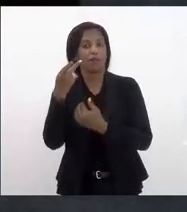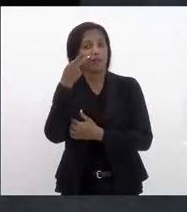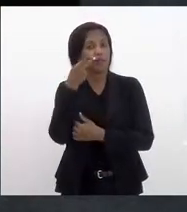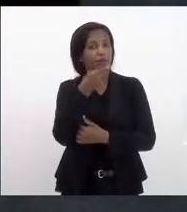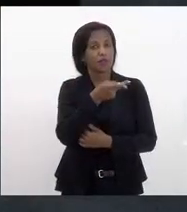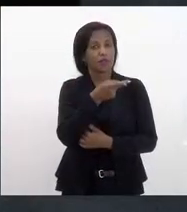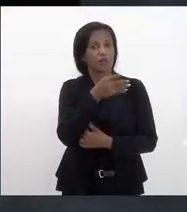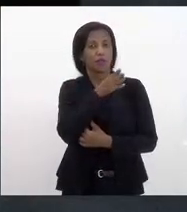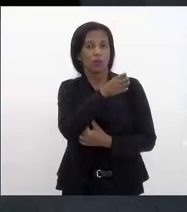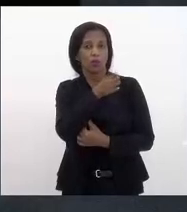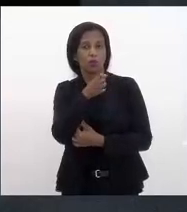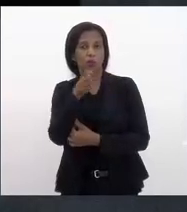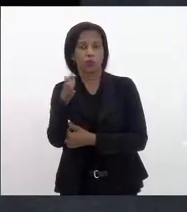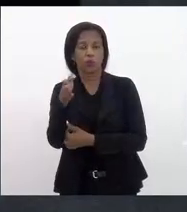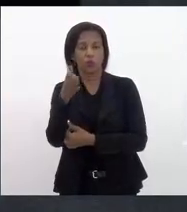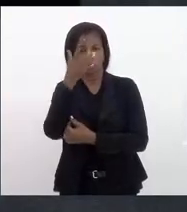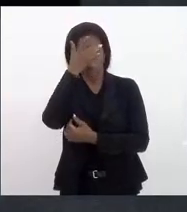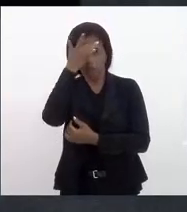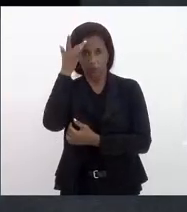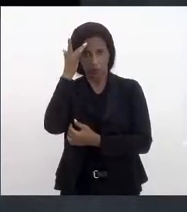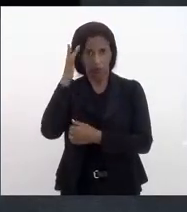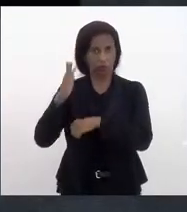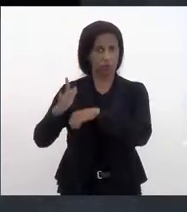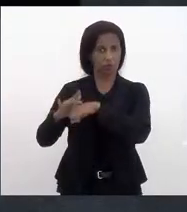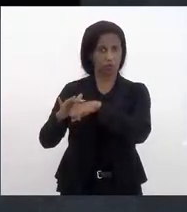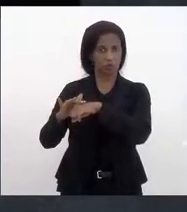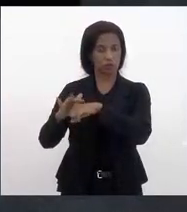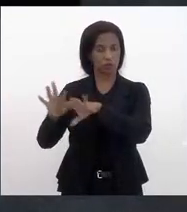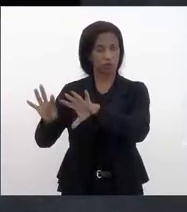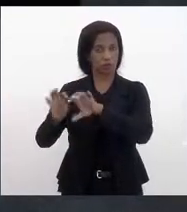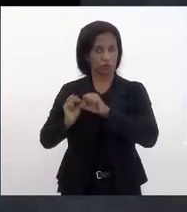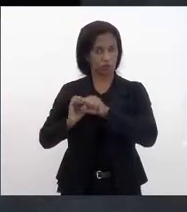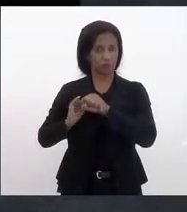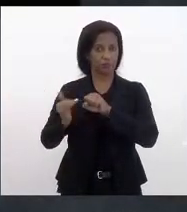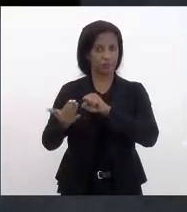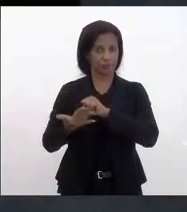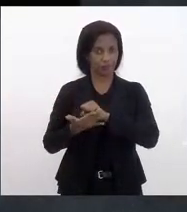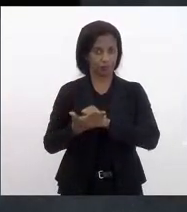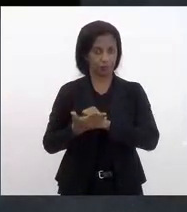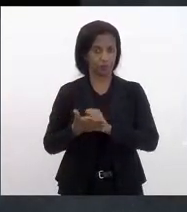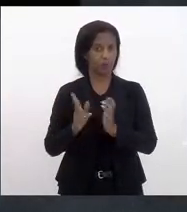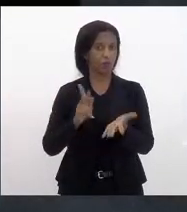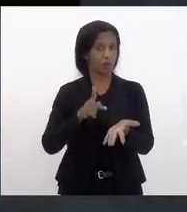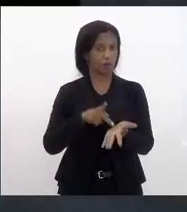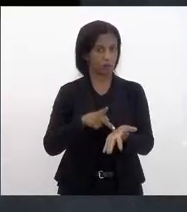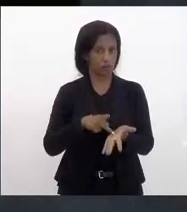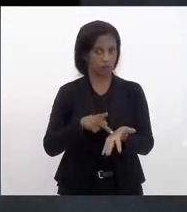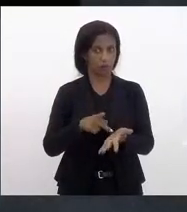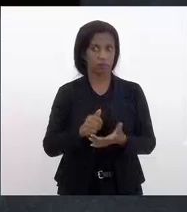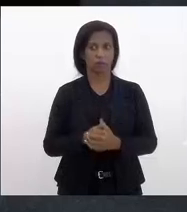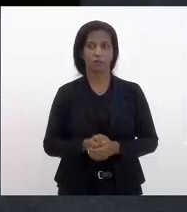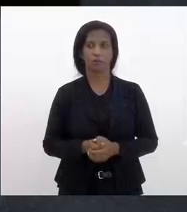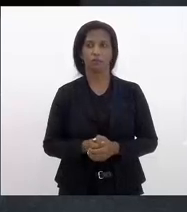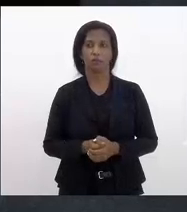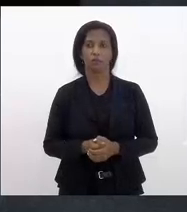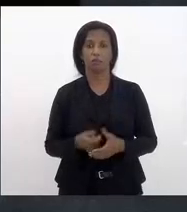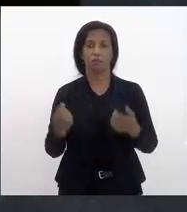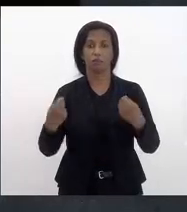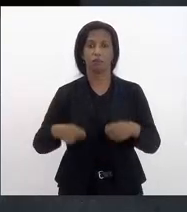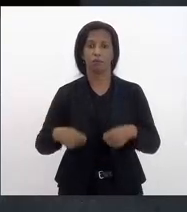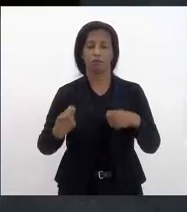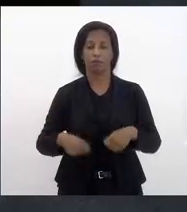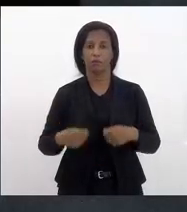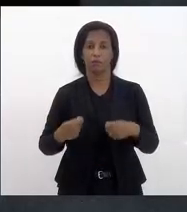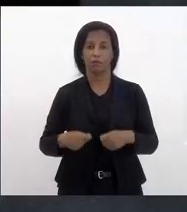os pacientes que contraíram o COVID. Na realidade, é preciso